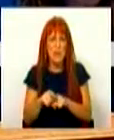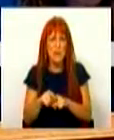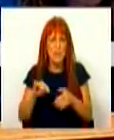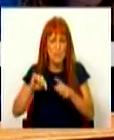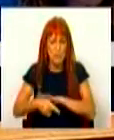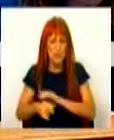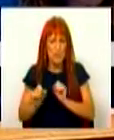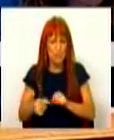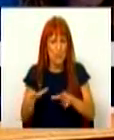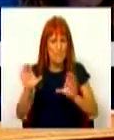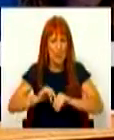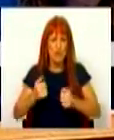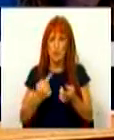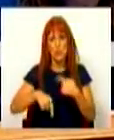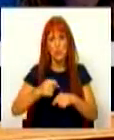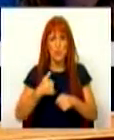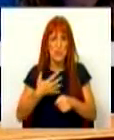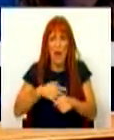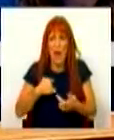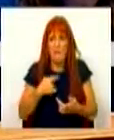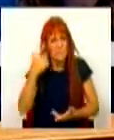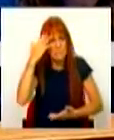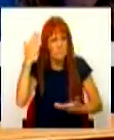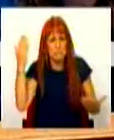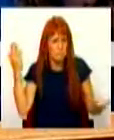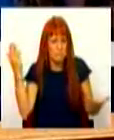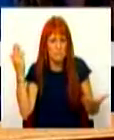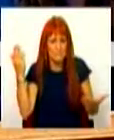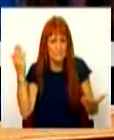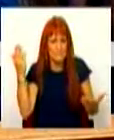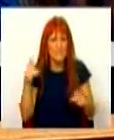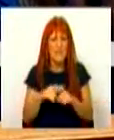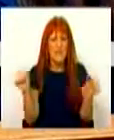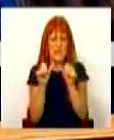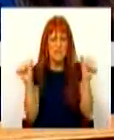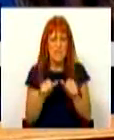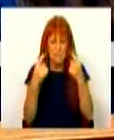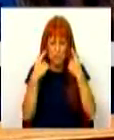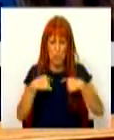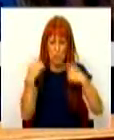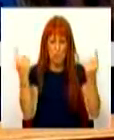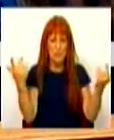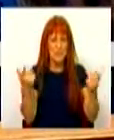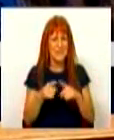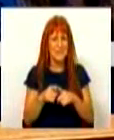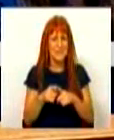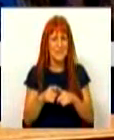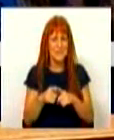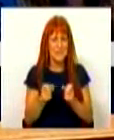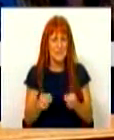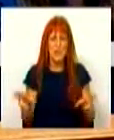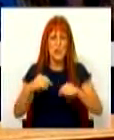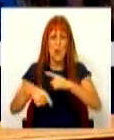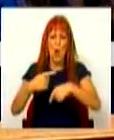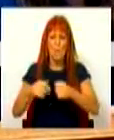profunda do que todos nós tínhamos suposto. Um sistema público que não se renova